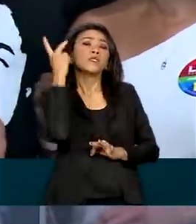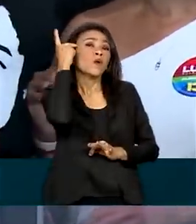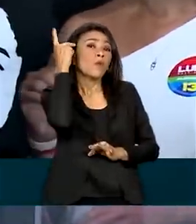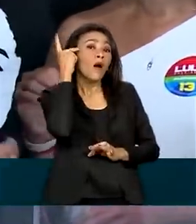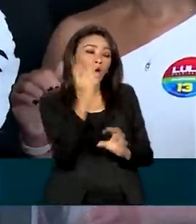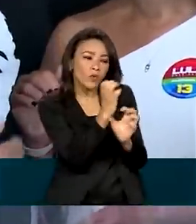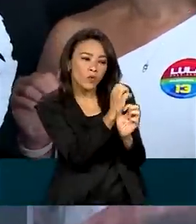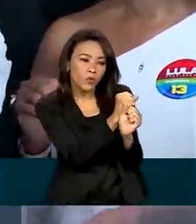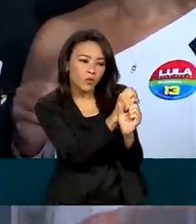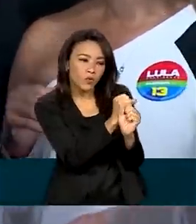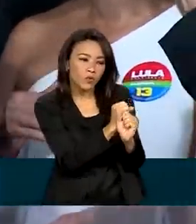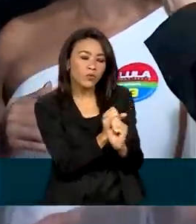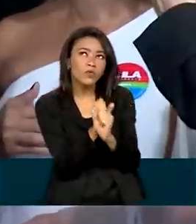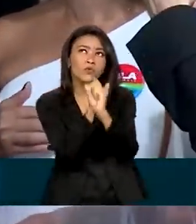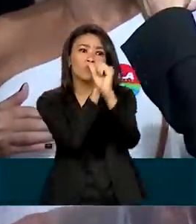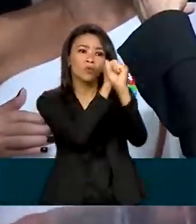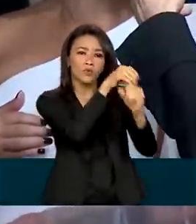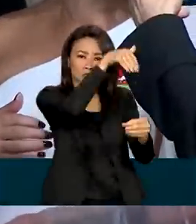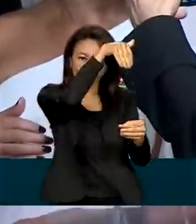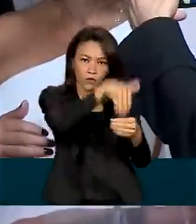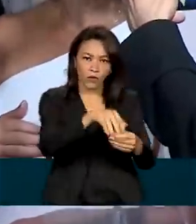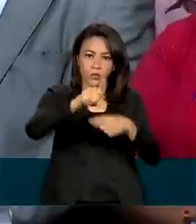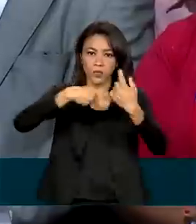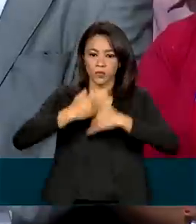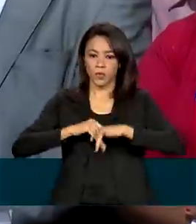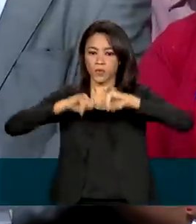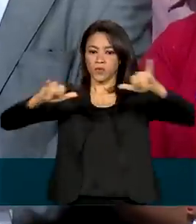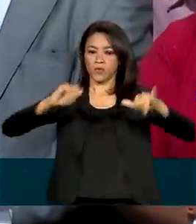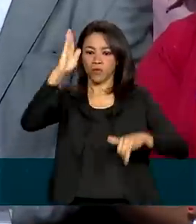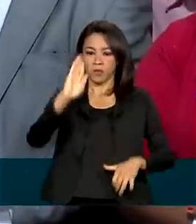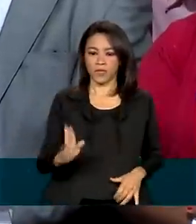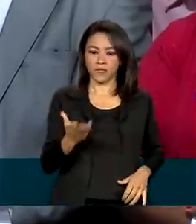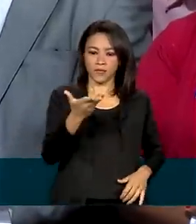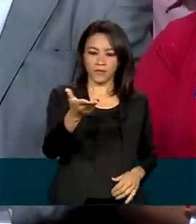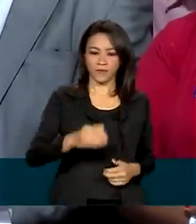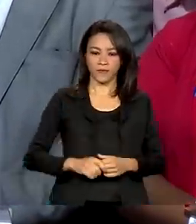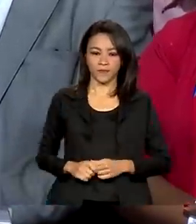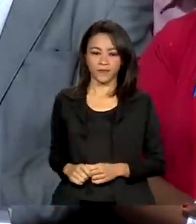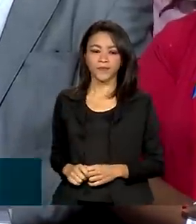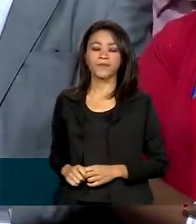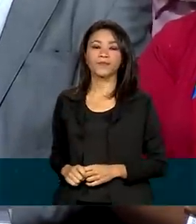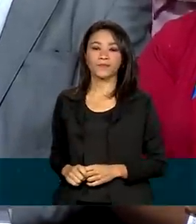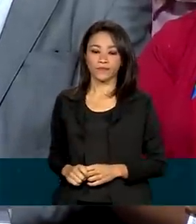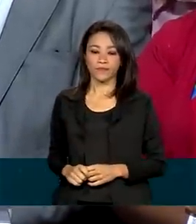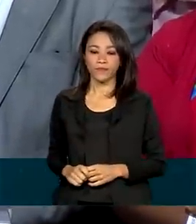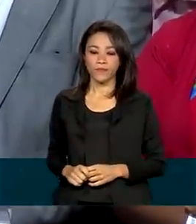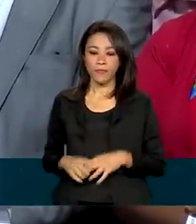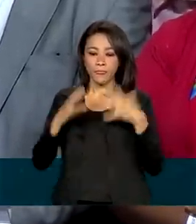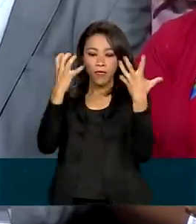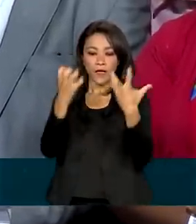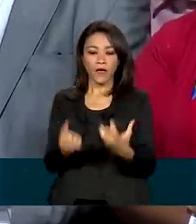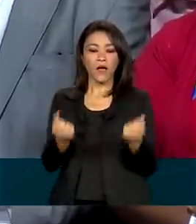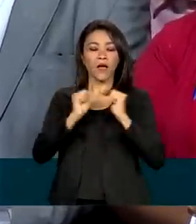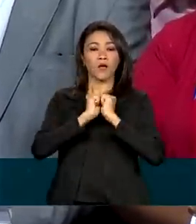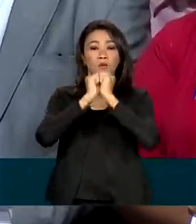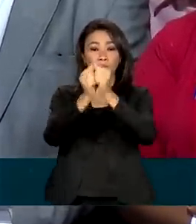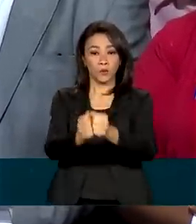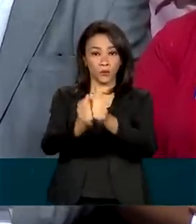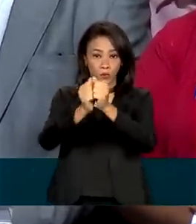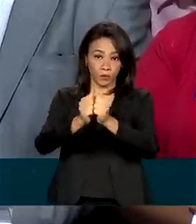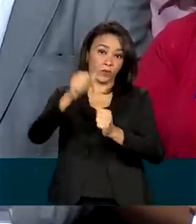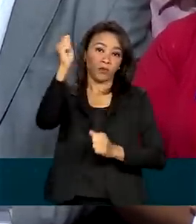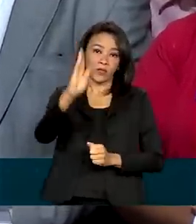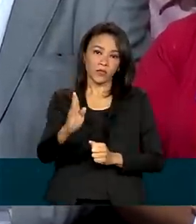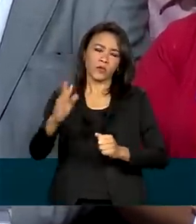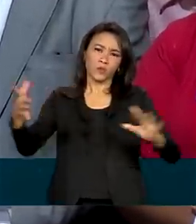dos votos e fez um pronunciamento à nação. Vamos juntos pelo Brasil, olhando mais para aquilo que nos une